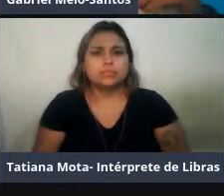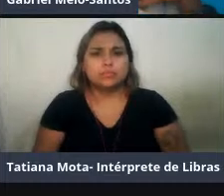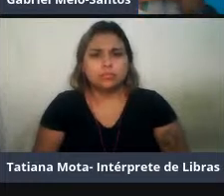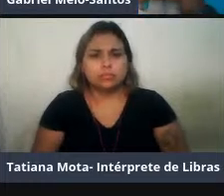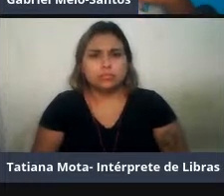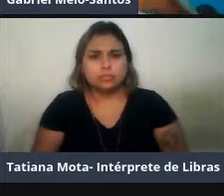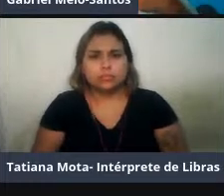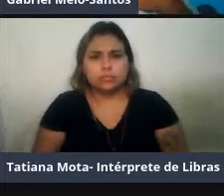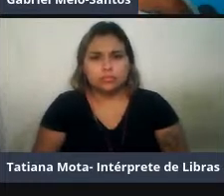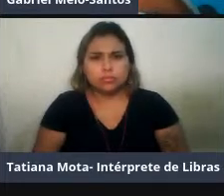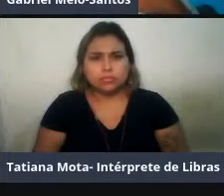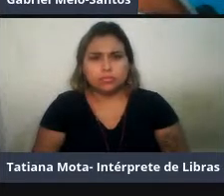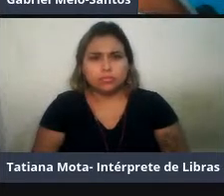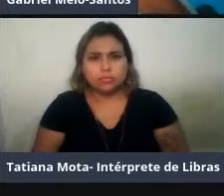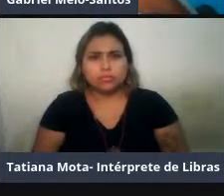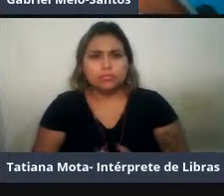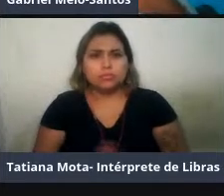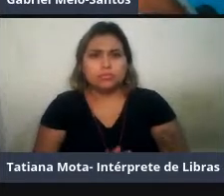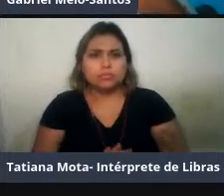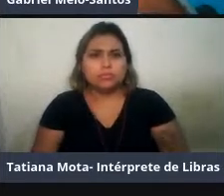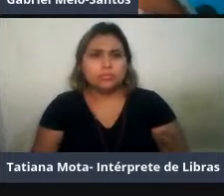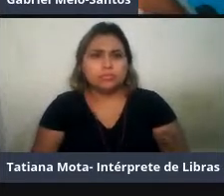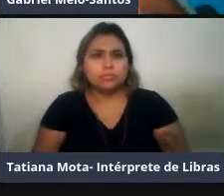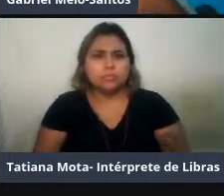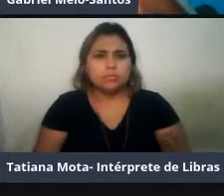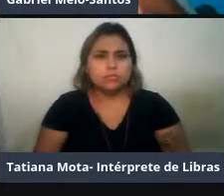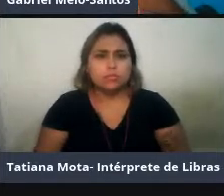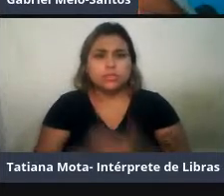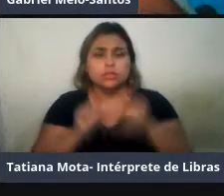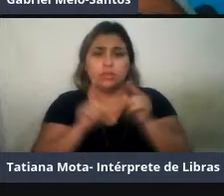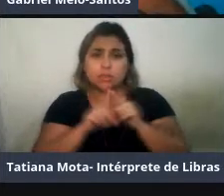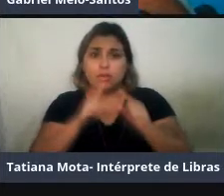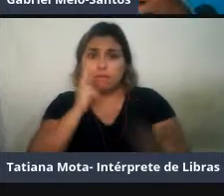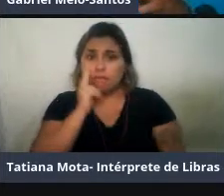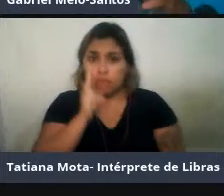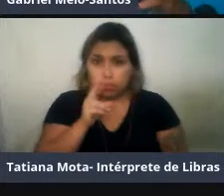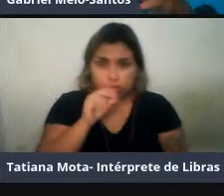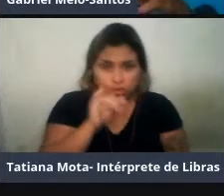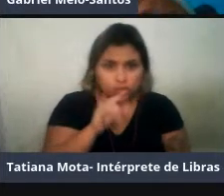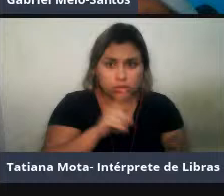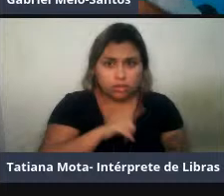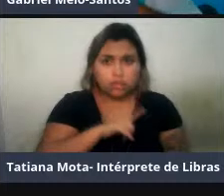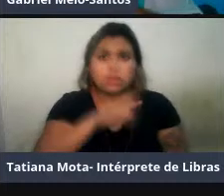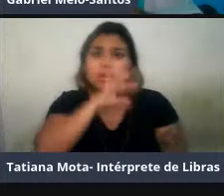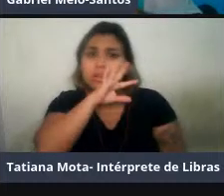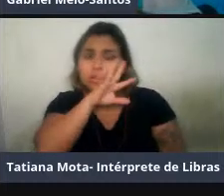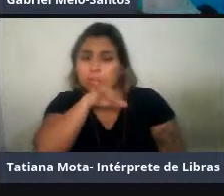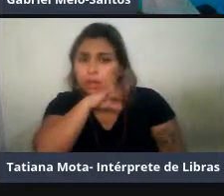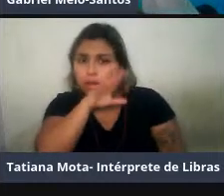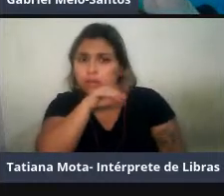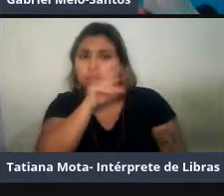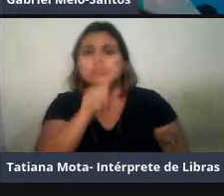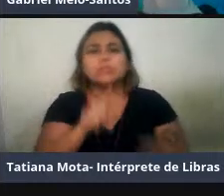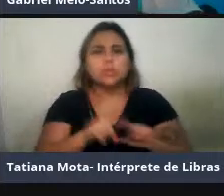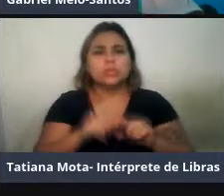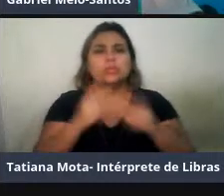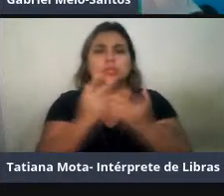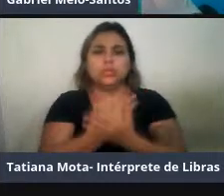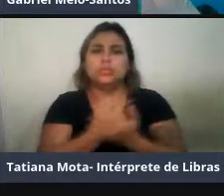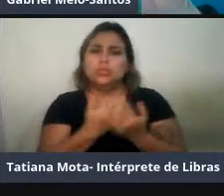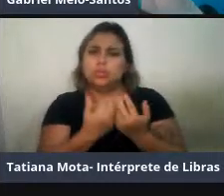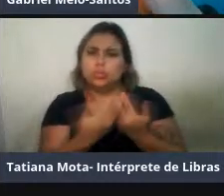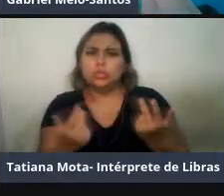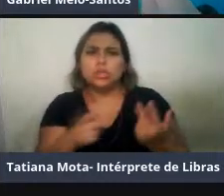E a gente viu aqui, então, que quando a gente considera o repertório total dos animais, a gente só mostrou cerca de 43% desse